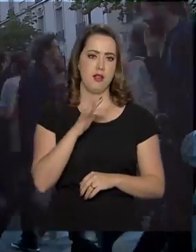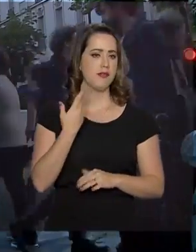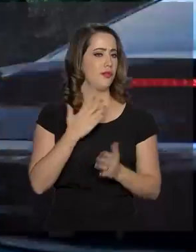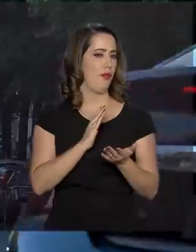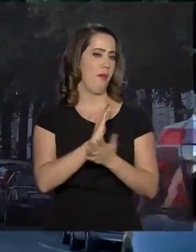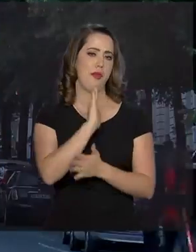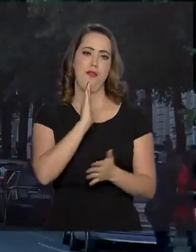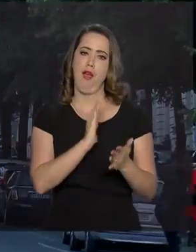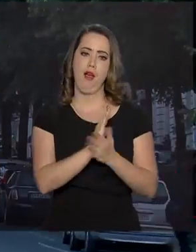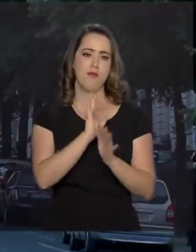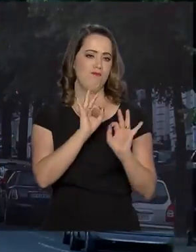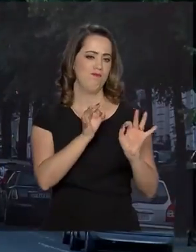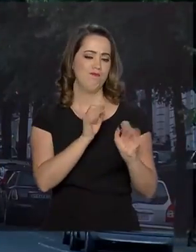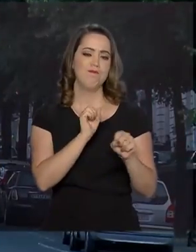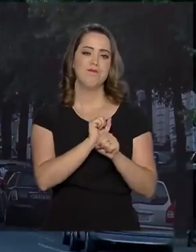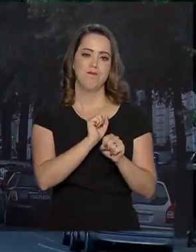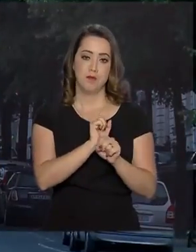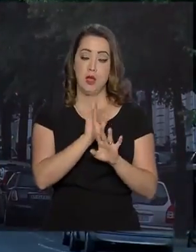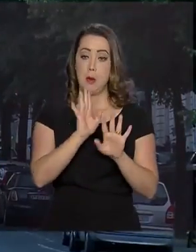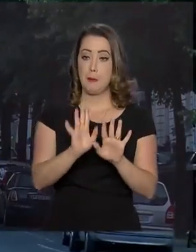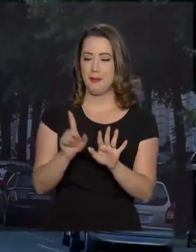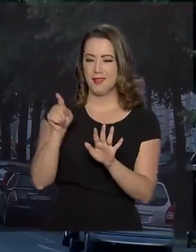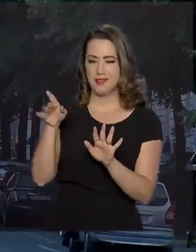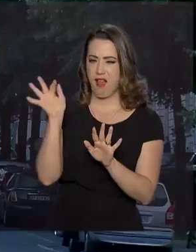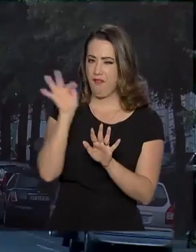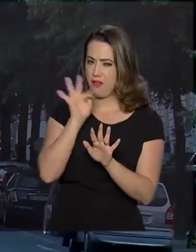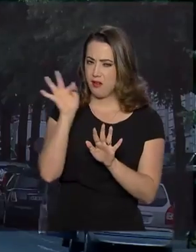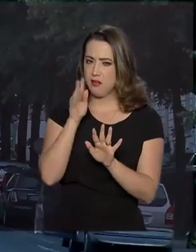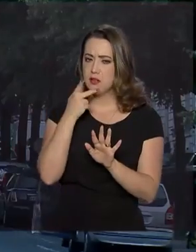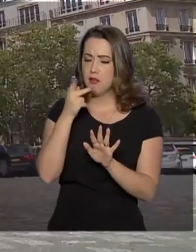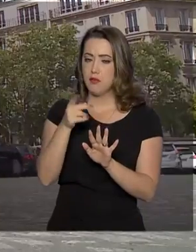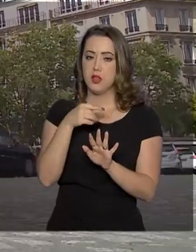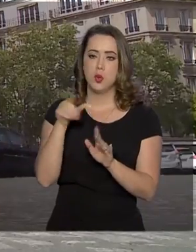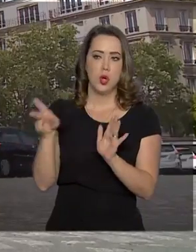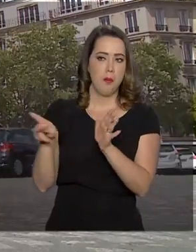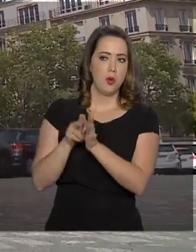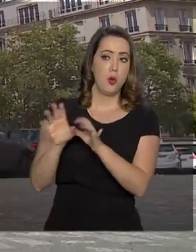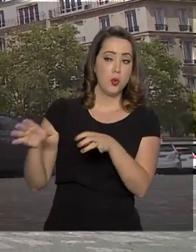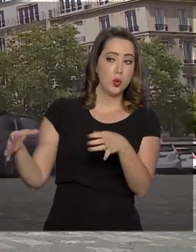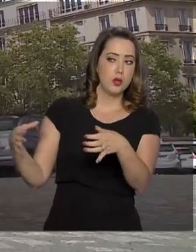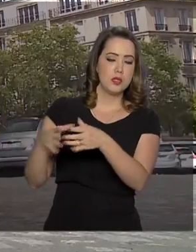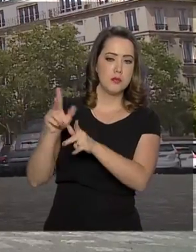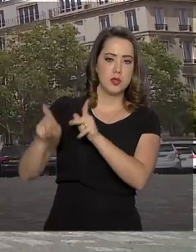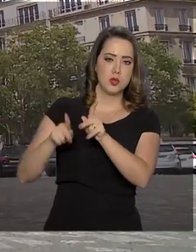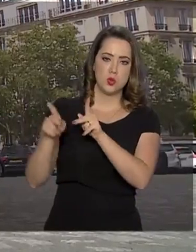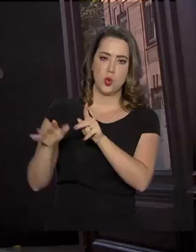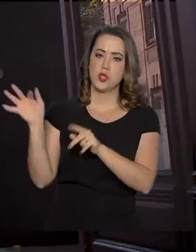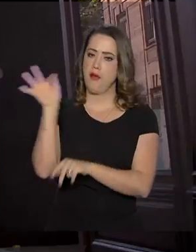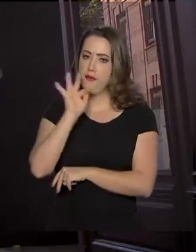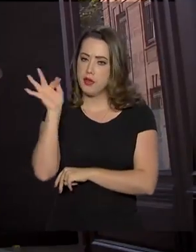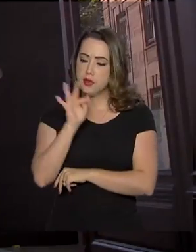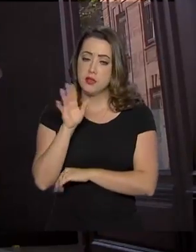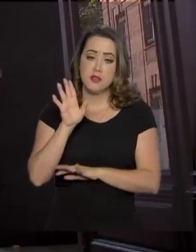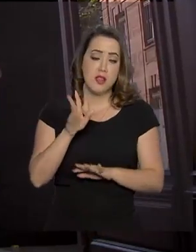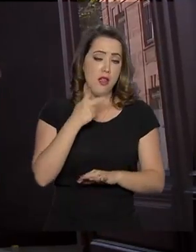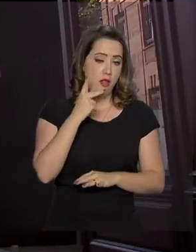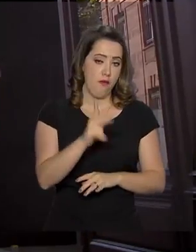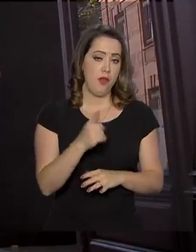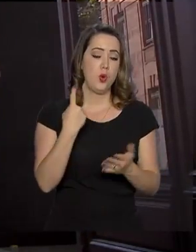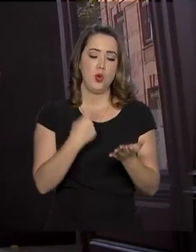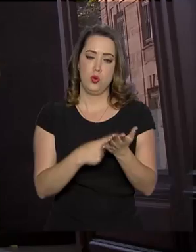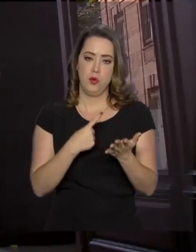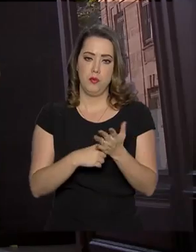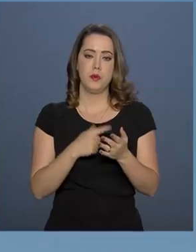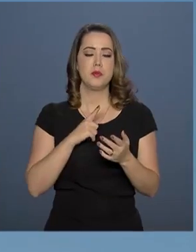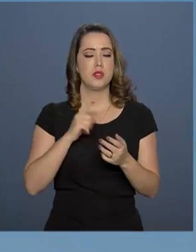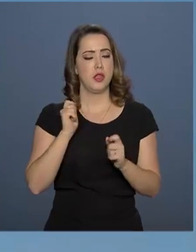acordo, Ernesto Araújo disse que o posicionamento é voltado ao público interno, ou seja, aos franceses, e afirmou que o acordo